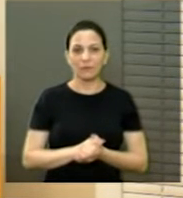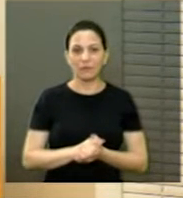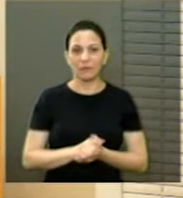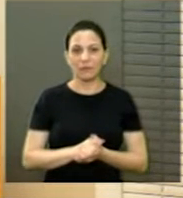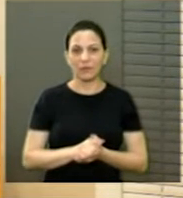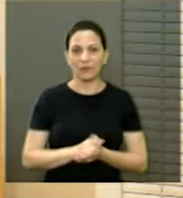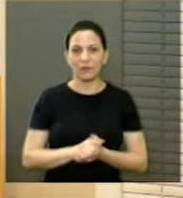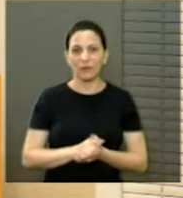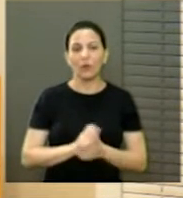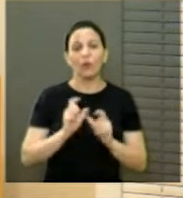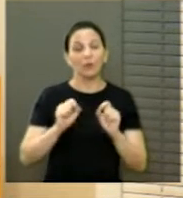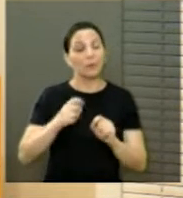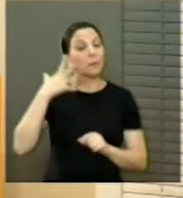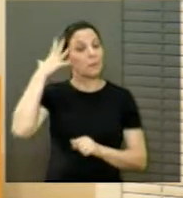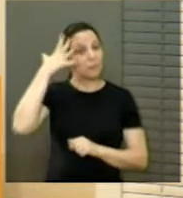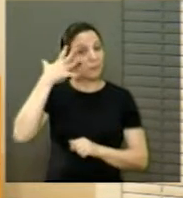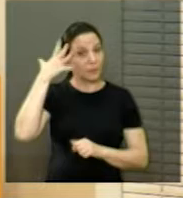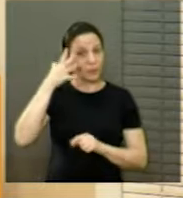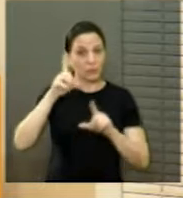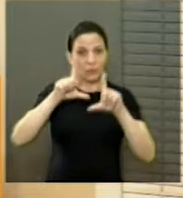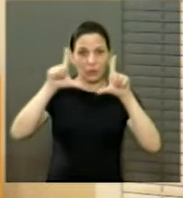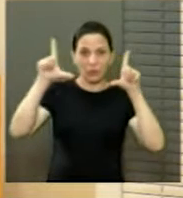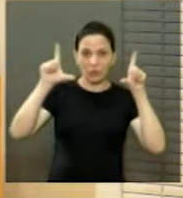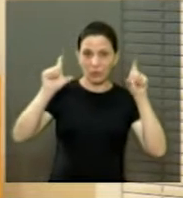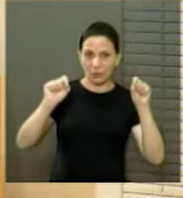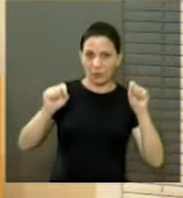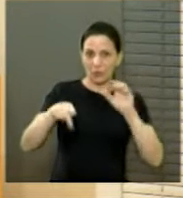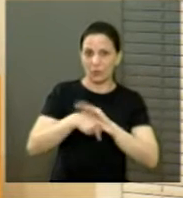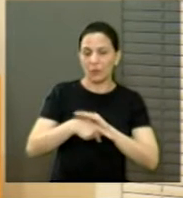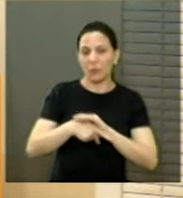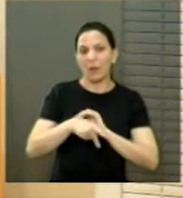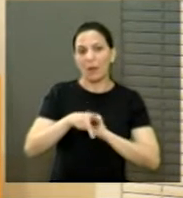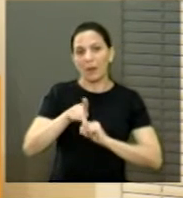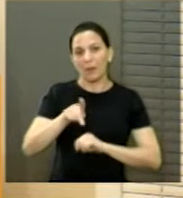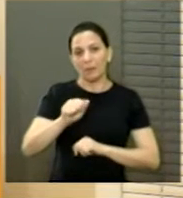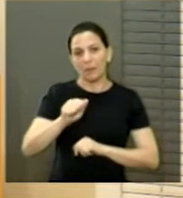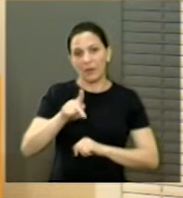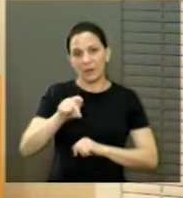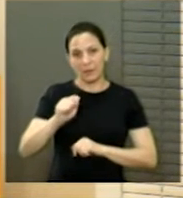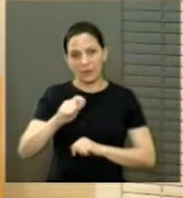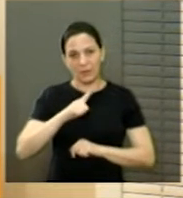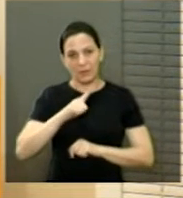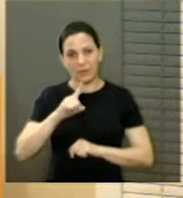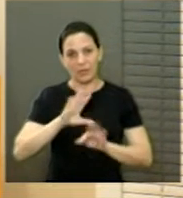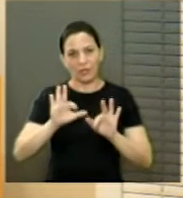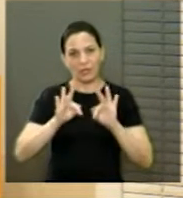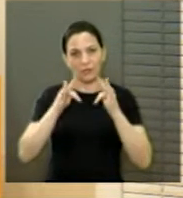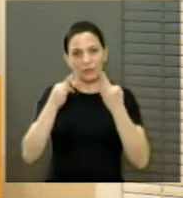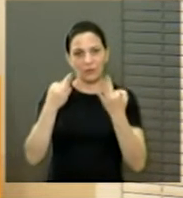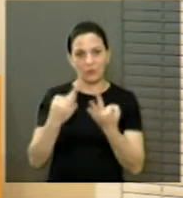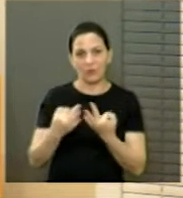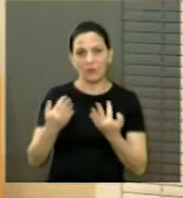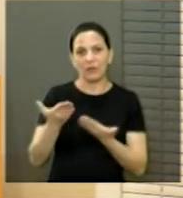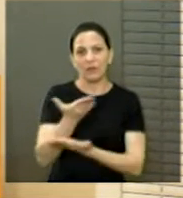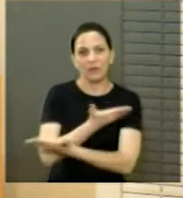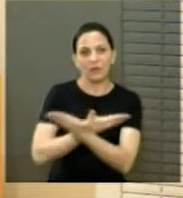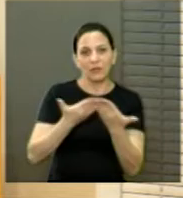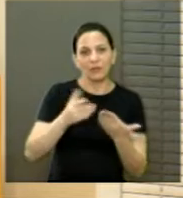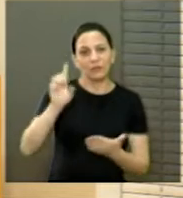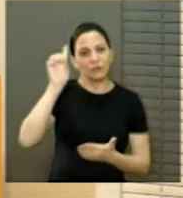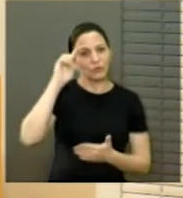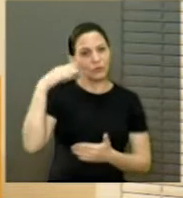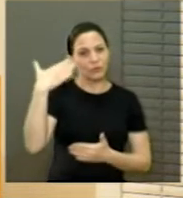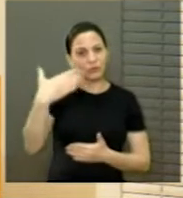eficazmente o Papa passa aí para a gente, não só na família, mas na convivência, no dia a dia.